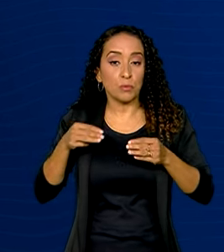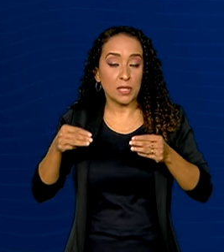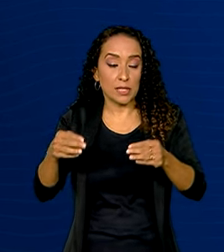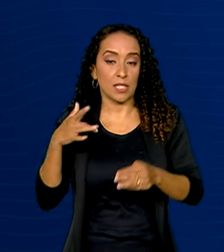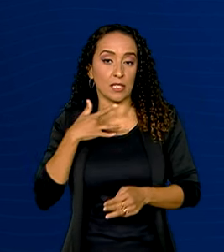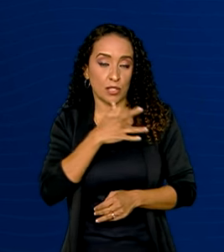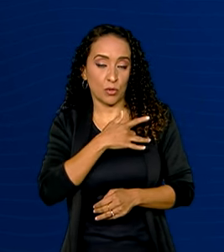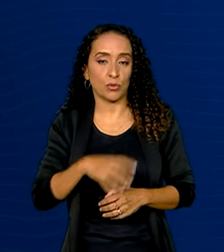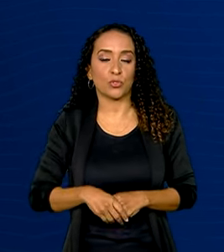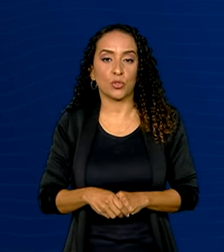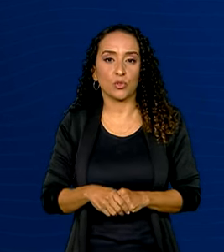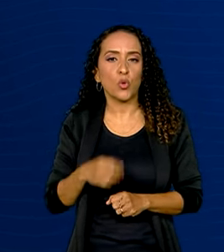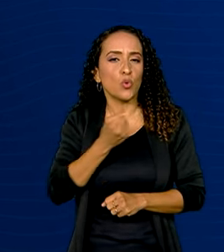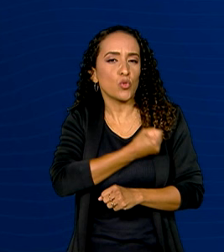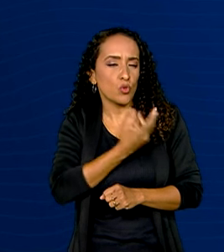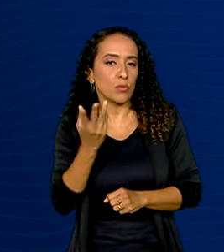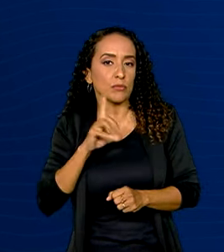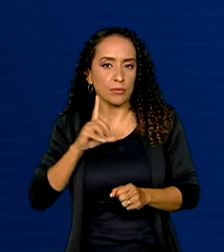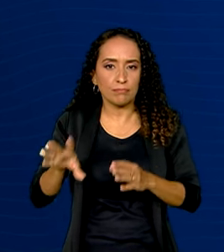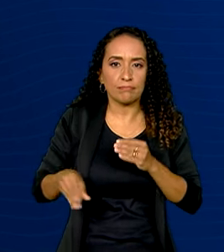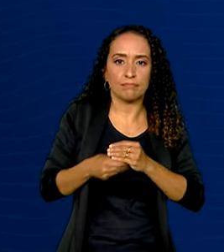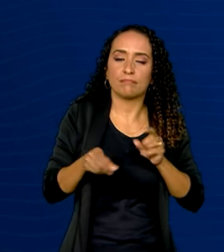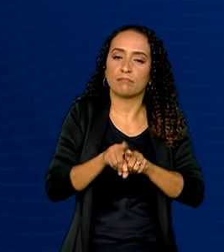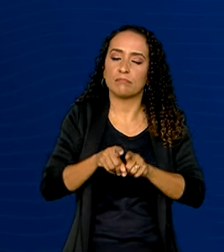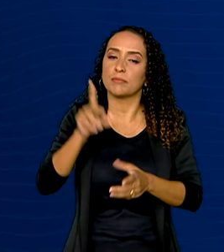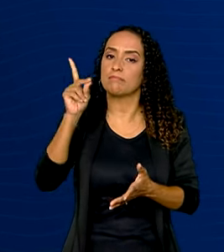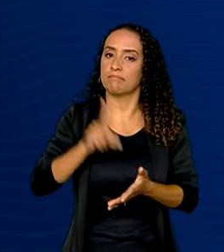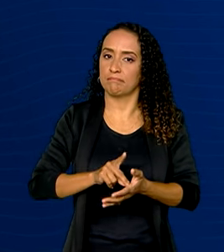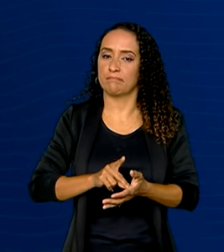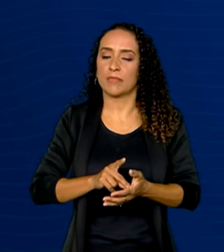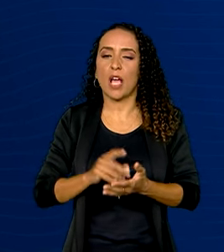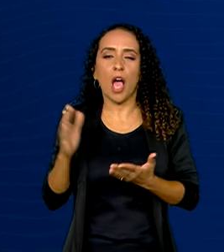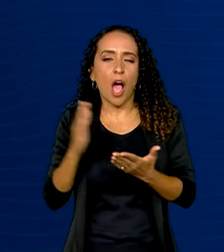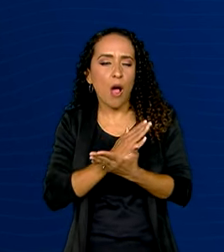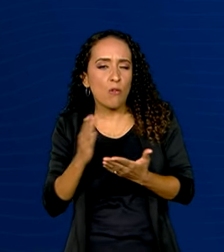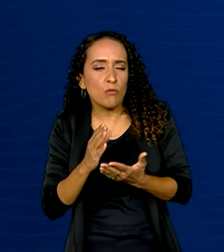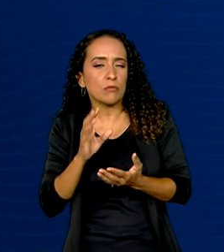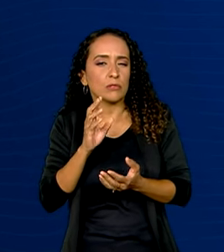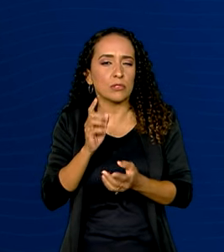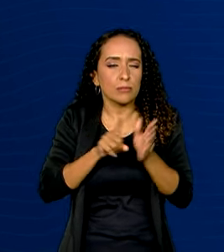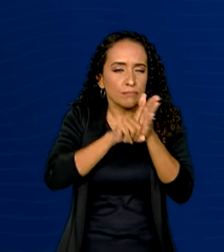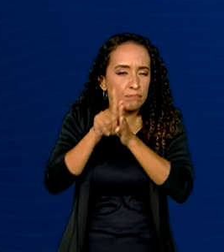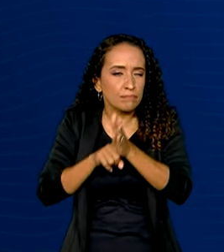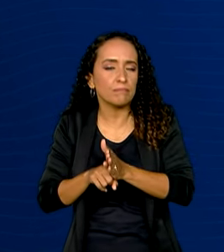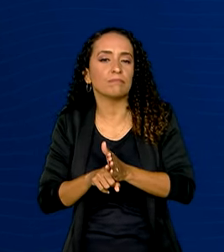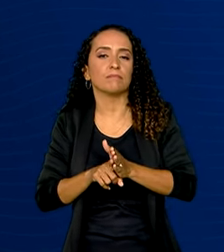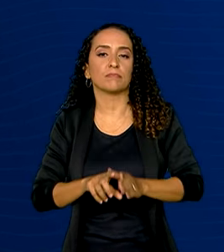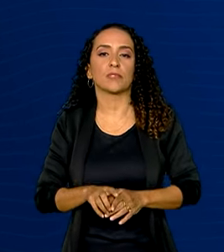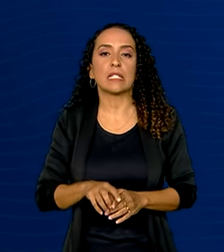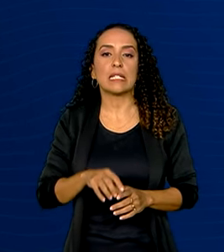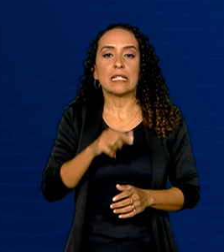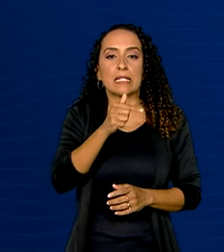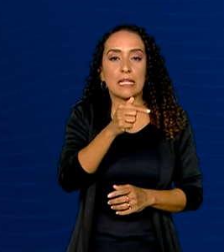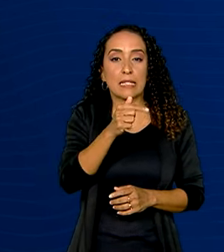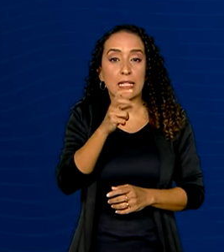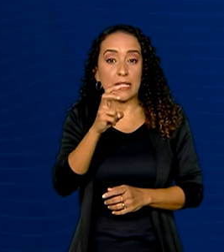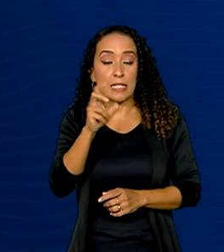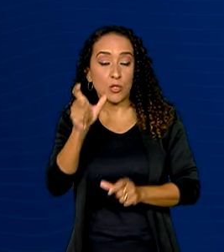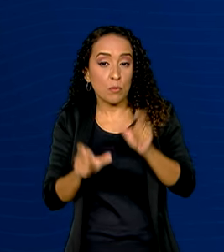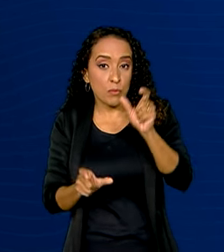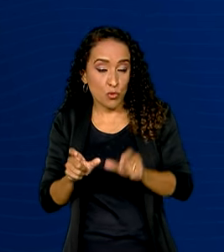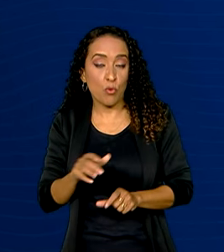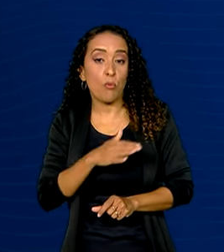Saúde. Os números incluem os casos confirmados e aqueles que ainda estão em investigação. 75 pessoas